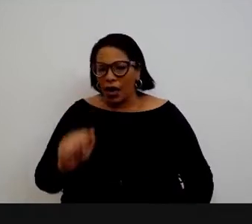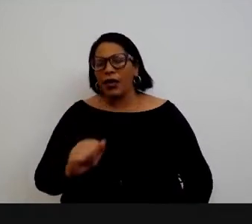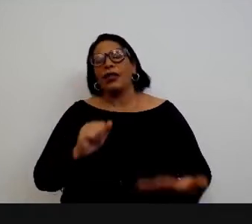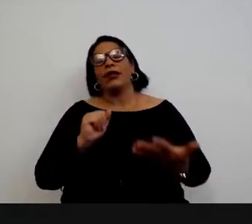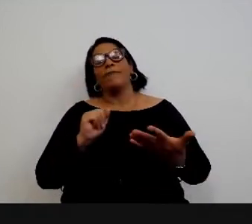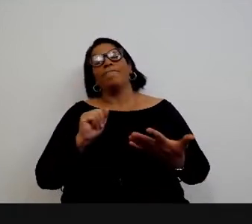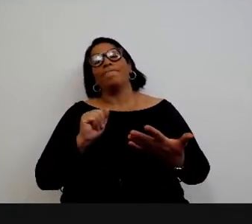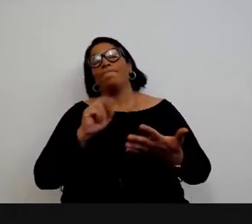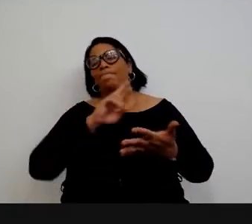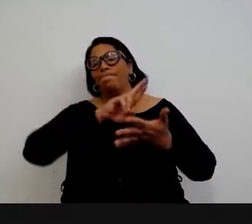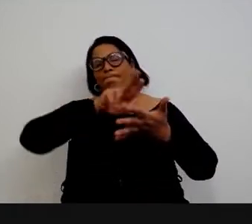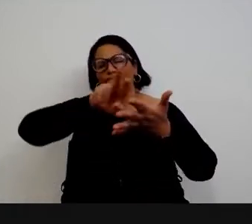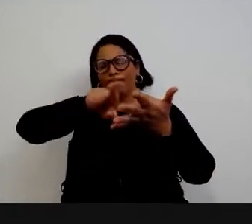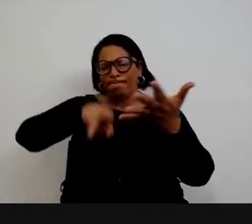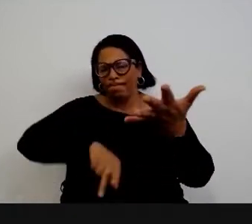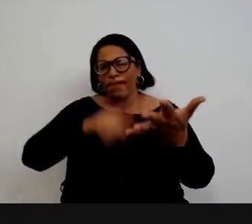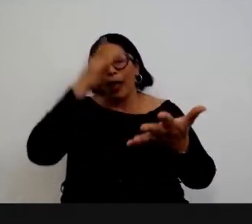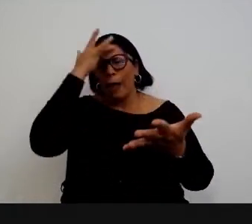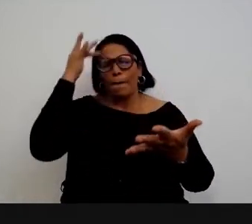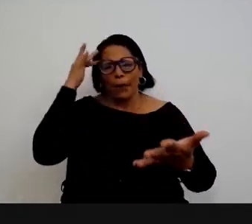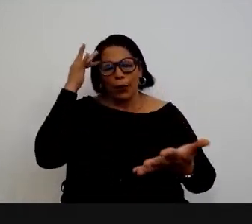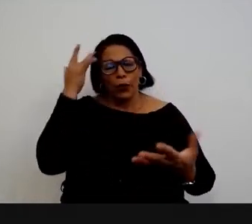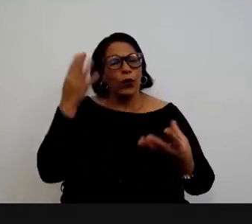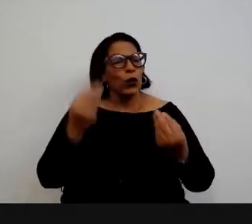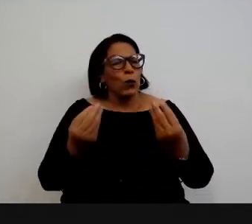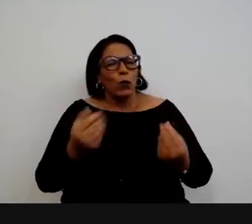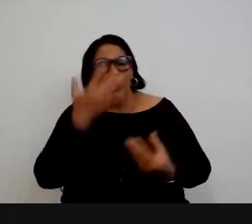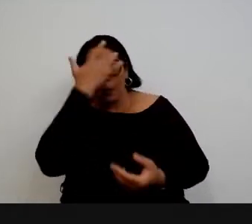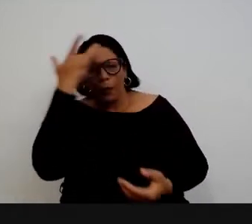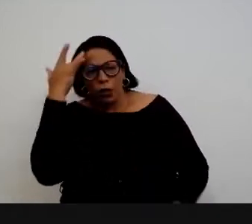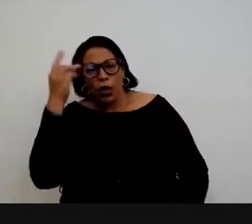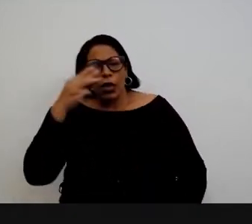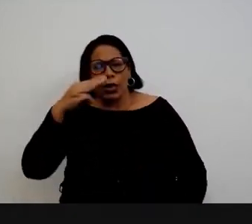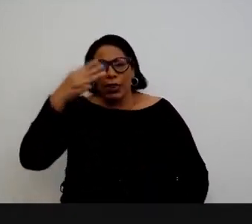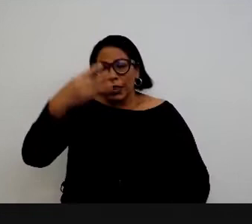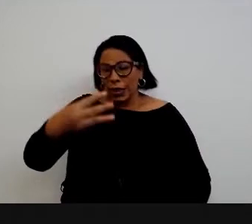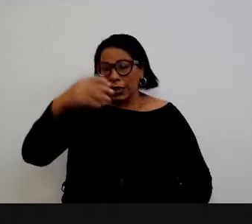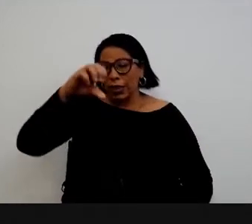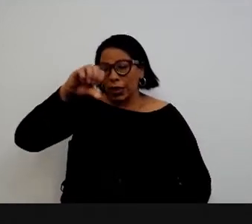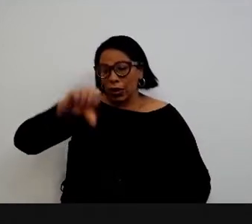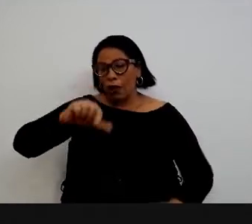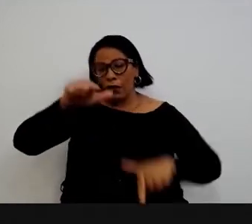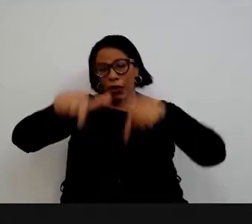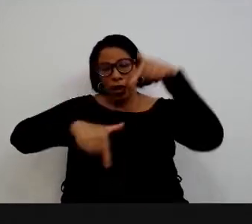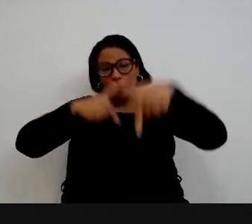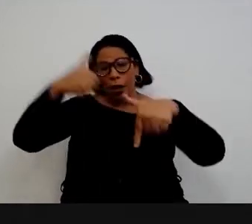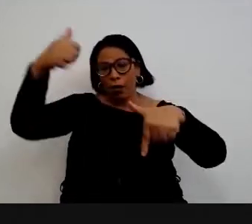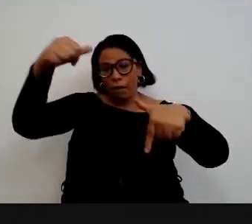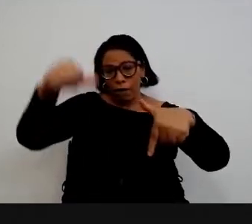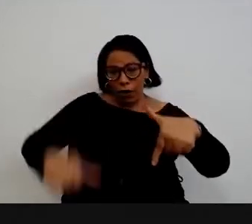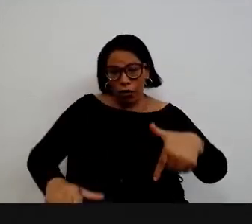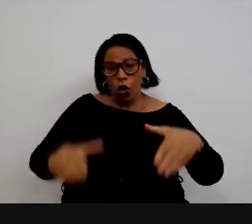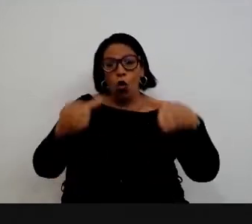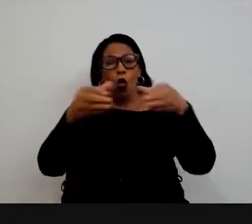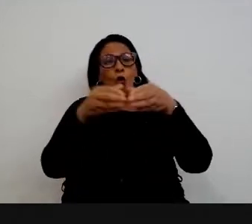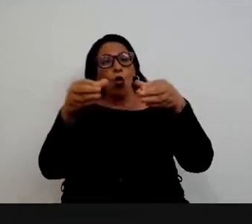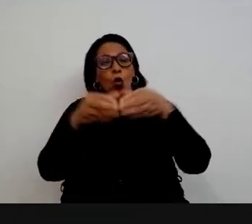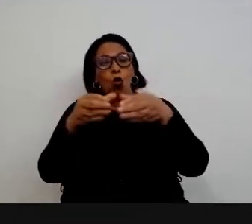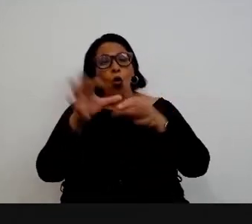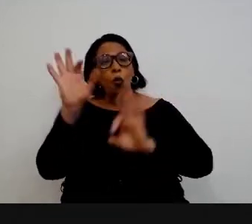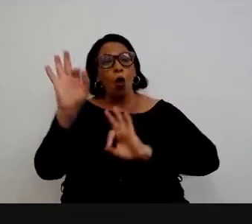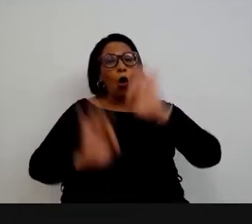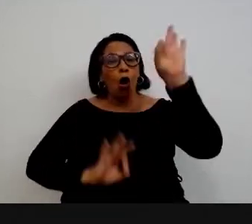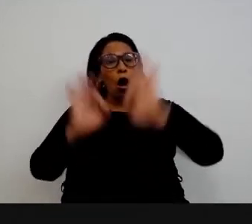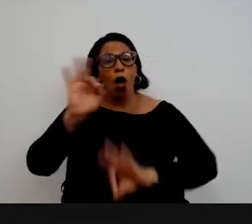Nassif. Tem mais, gente. Esses 39 trabalhos foram avaliados por um comitê científico